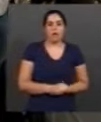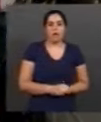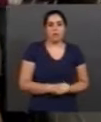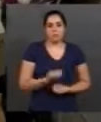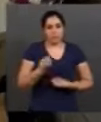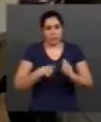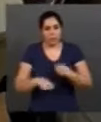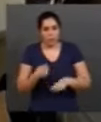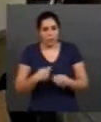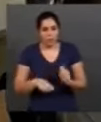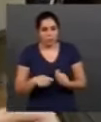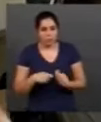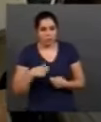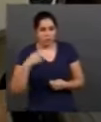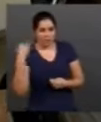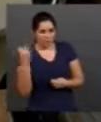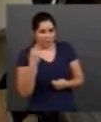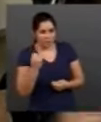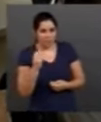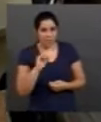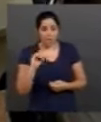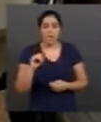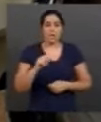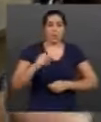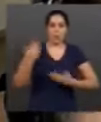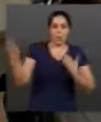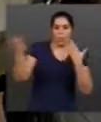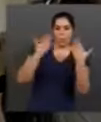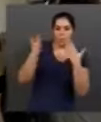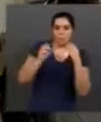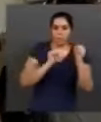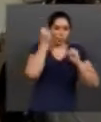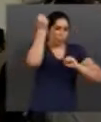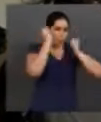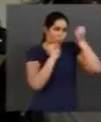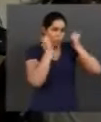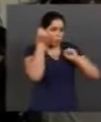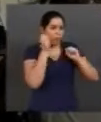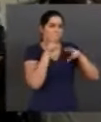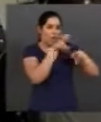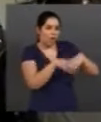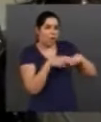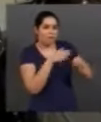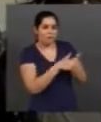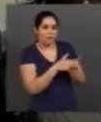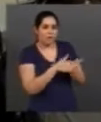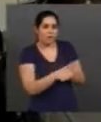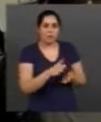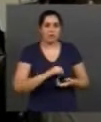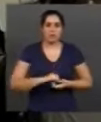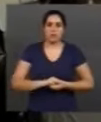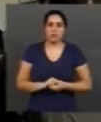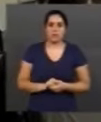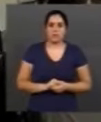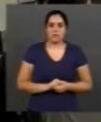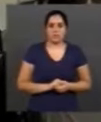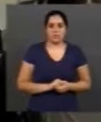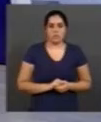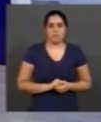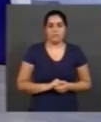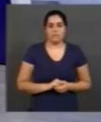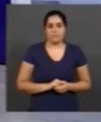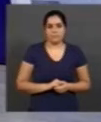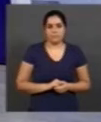realmente é algo importante comparado ao que as grandes indústrias de metalurgia ou agropecuária gastam em de água mesmo, brutal.